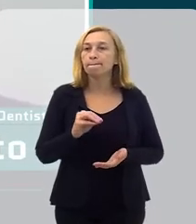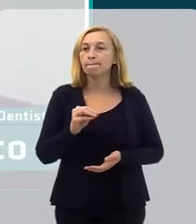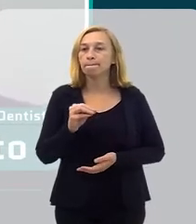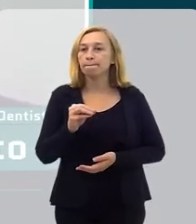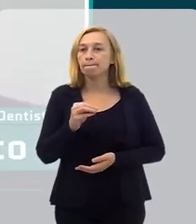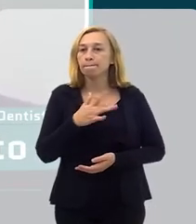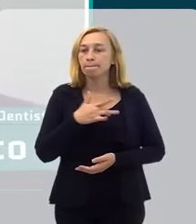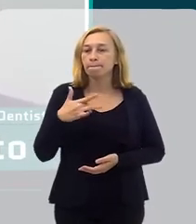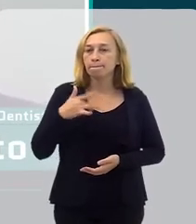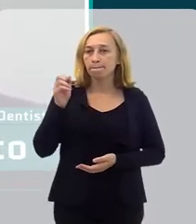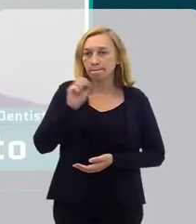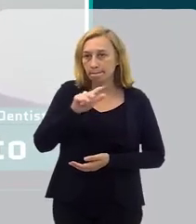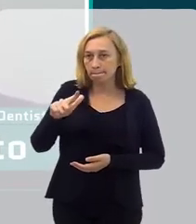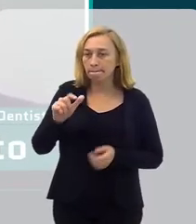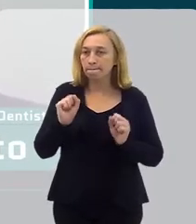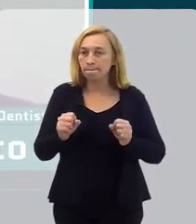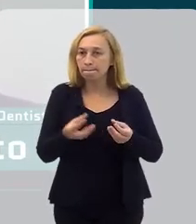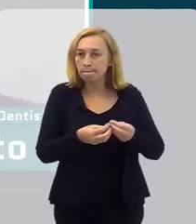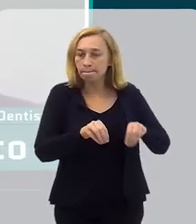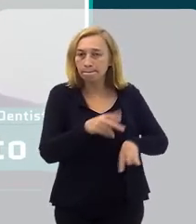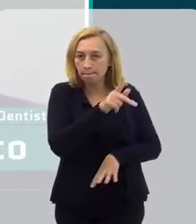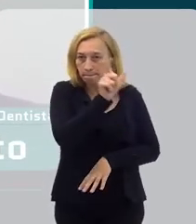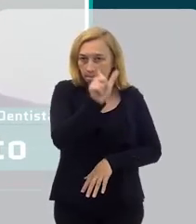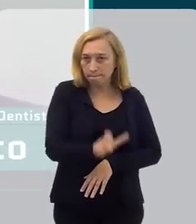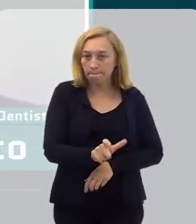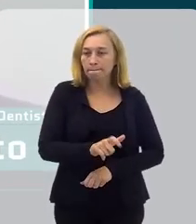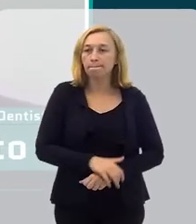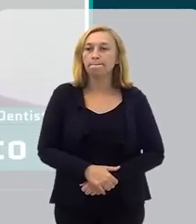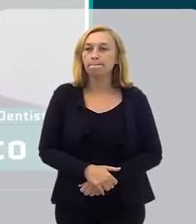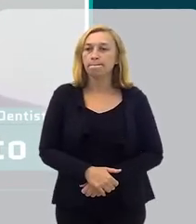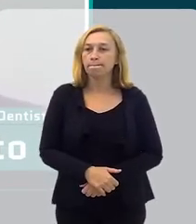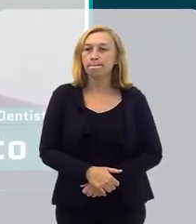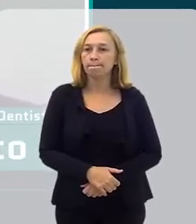saúde bucal pode trazer como consequência para a pessoa?